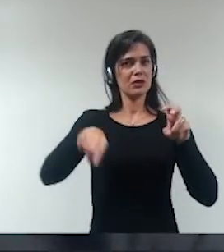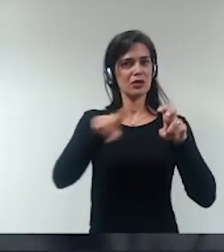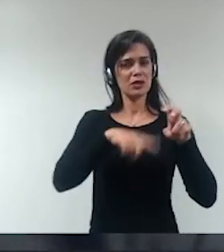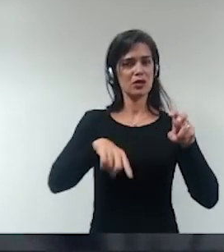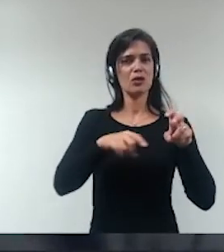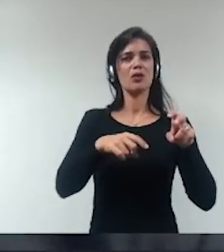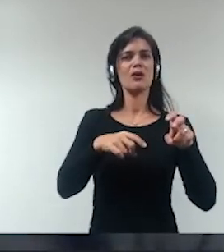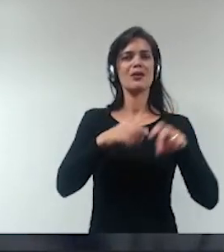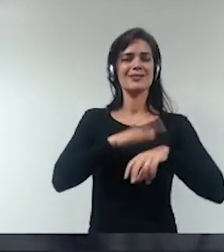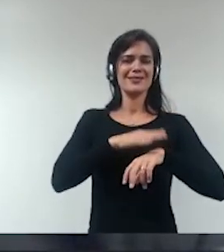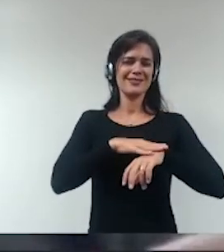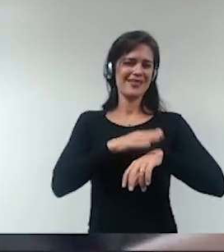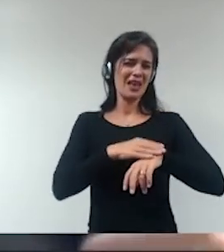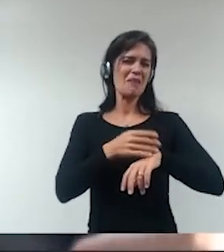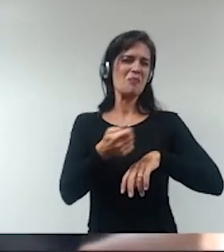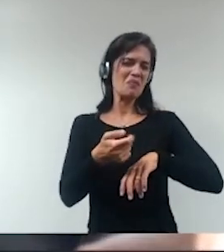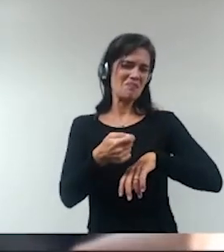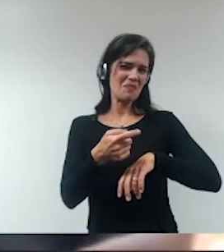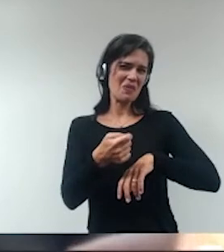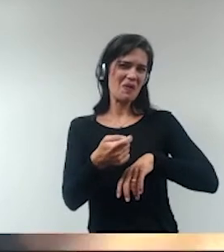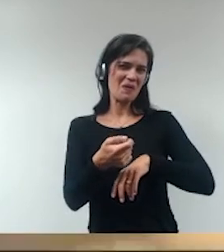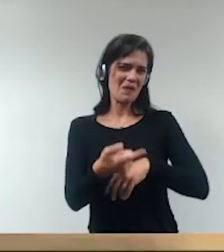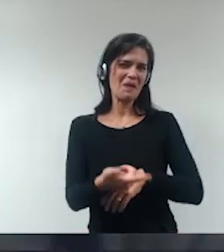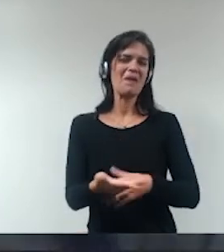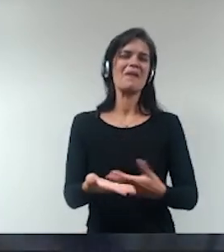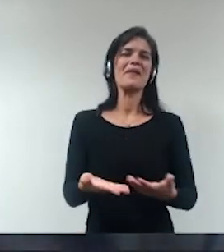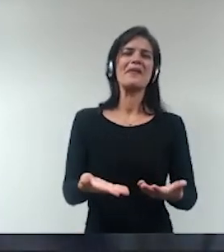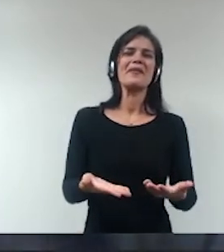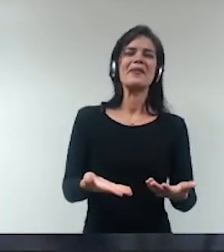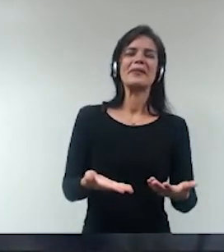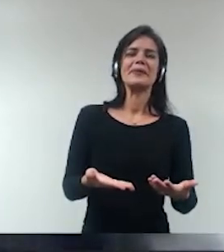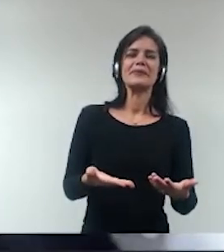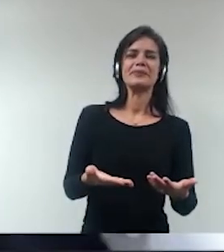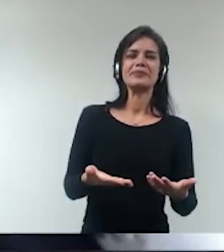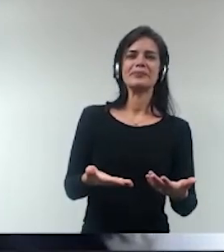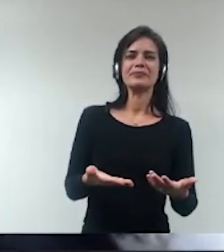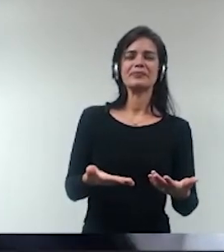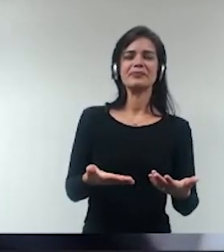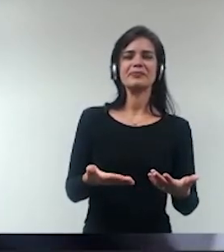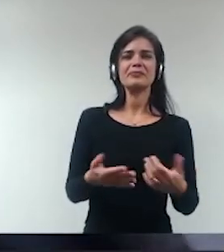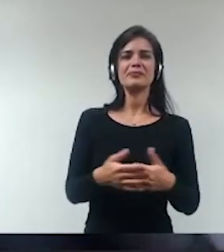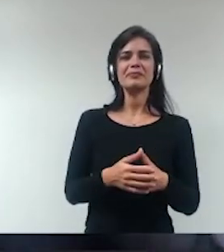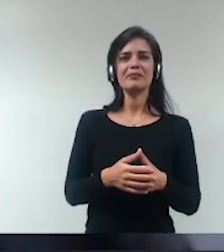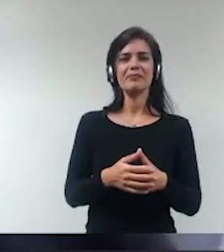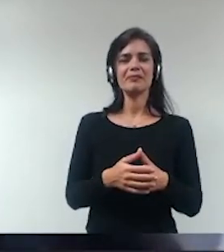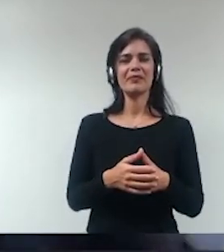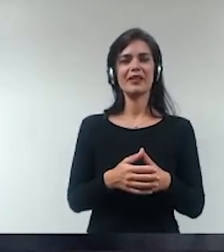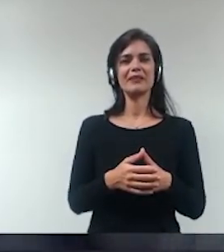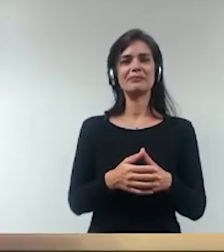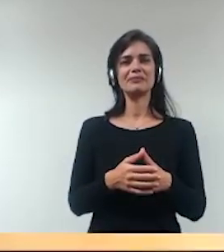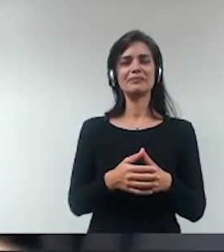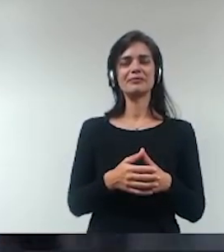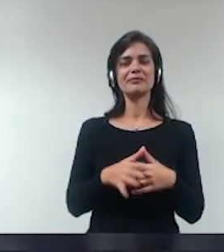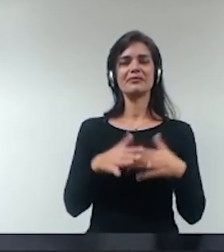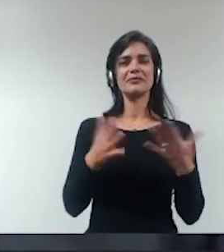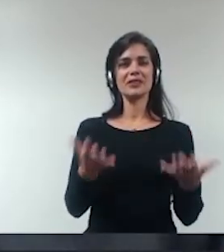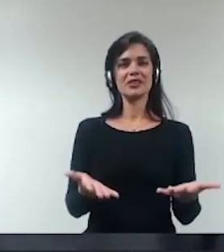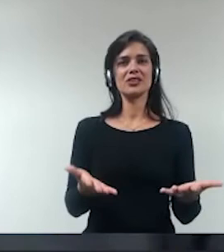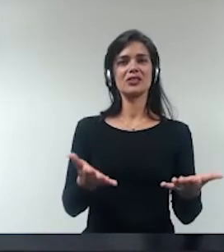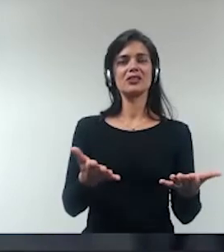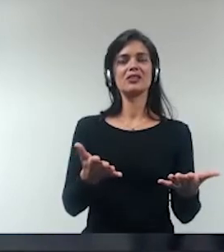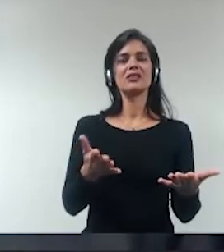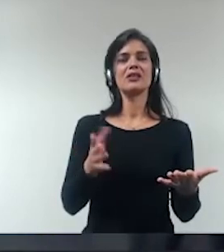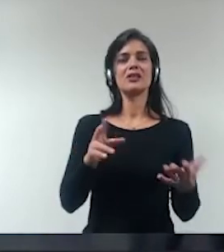tempo que nos resta não me passe desse nosso painel já que foi objeto também do